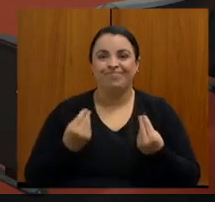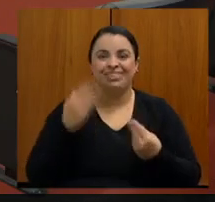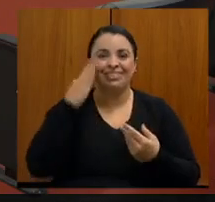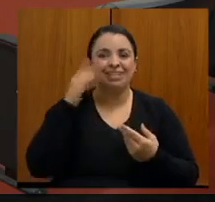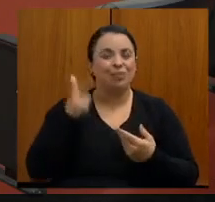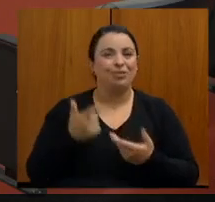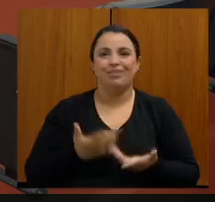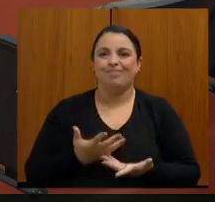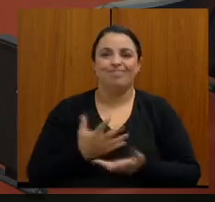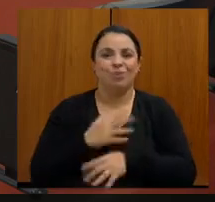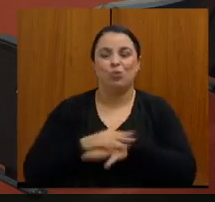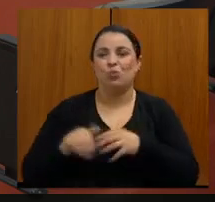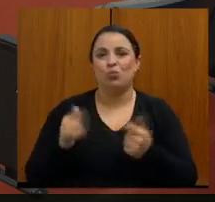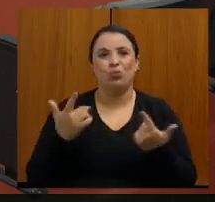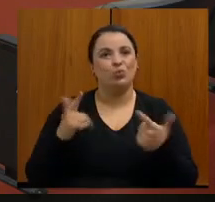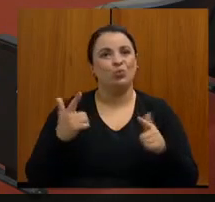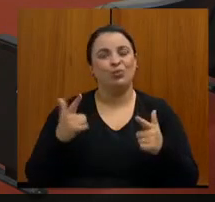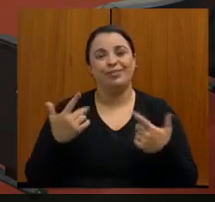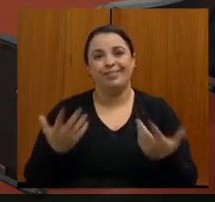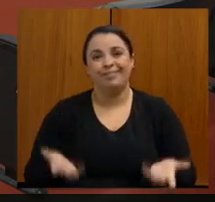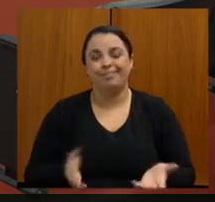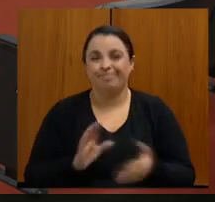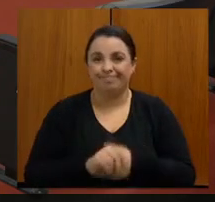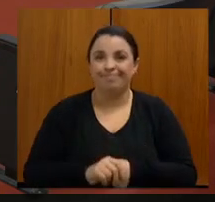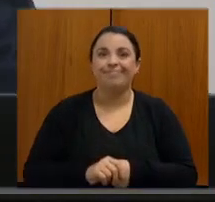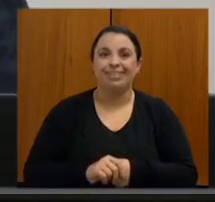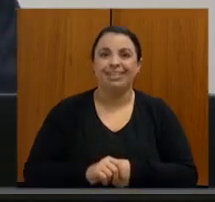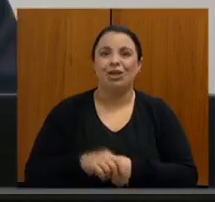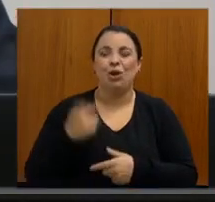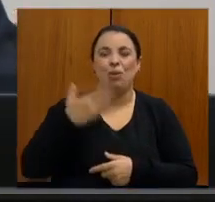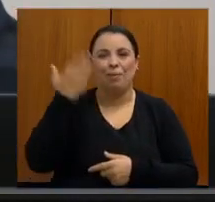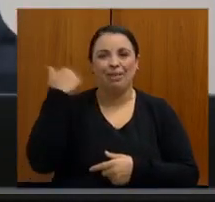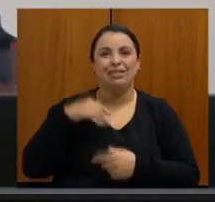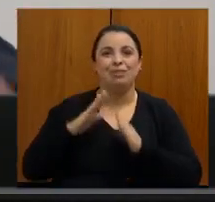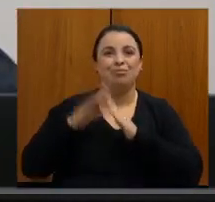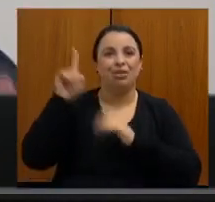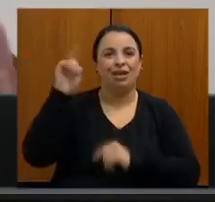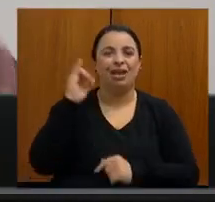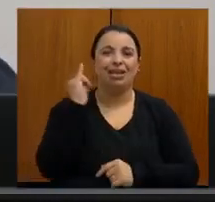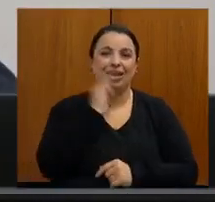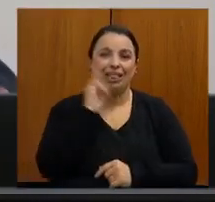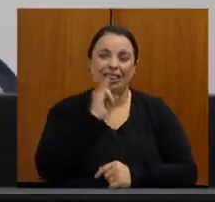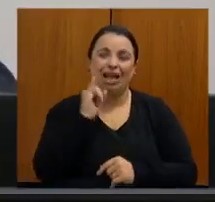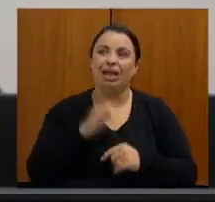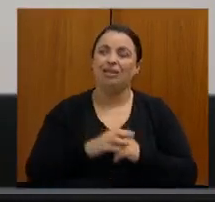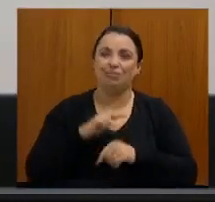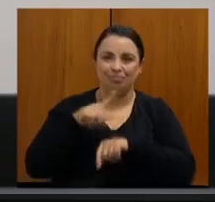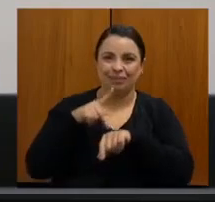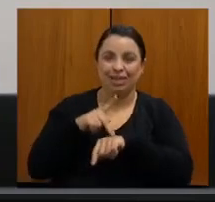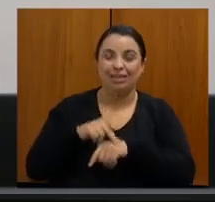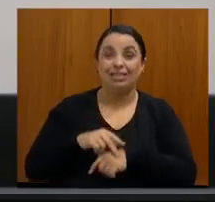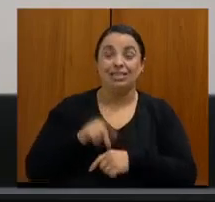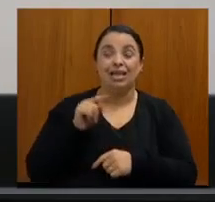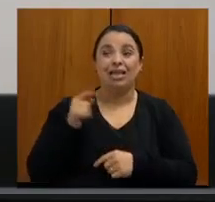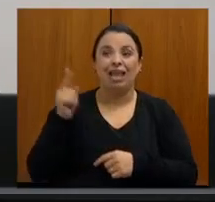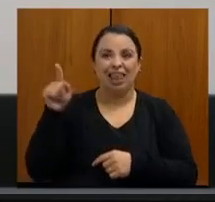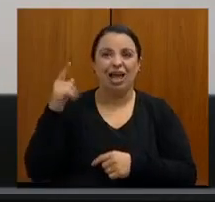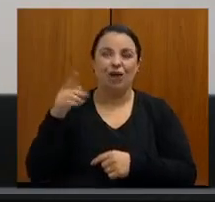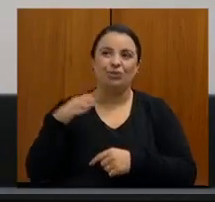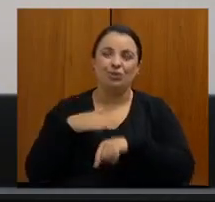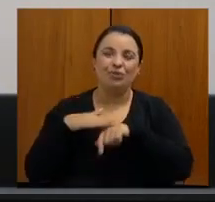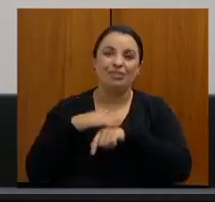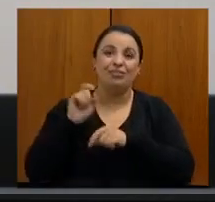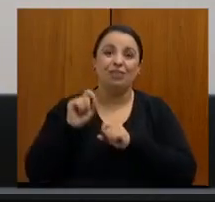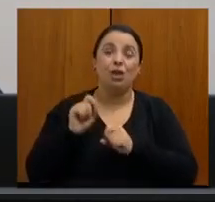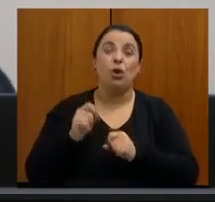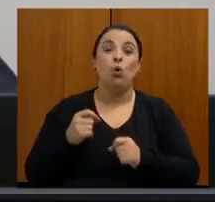Então, o câncer, como diziam amigos meus na Itália, quando eu passei por lá, o câncer te dá uma oportunidade de você curar ela. Se você